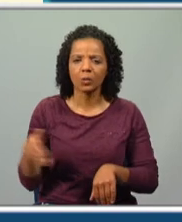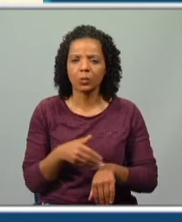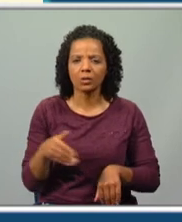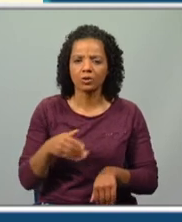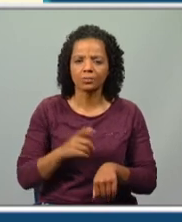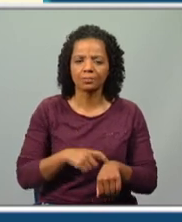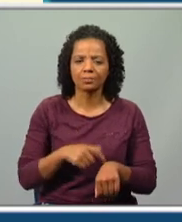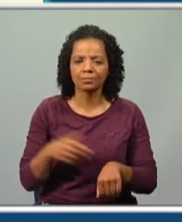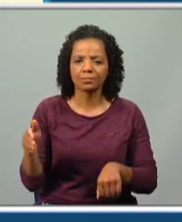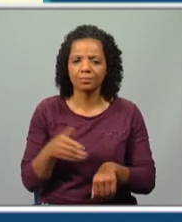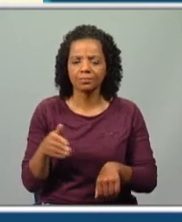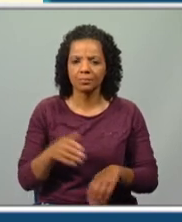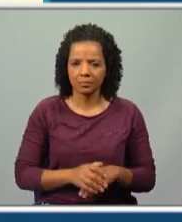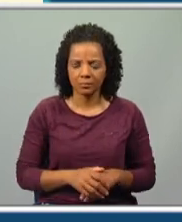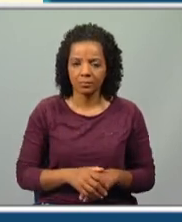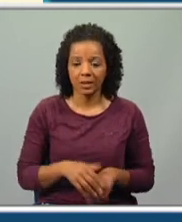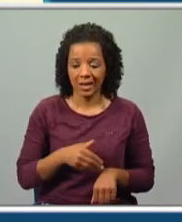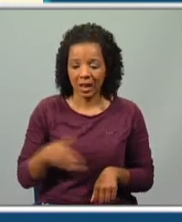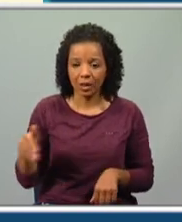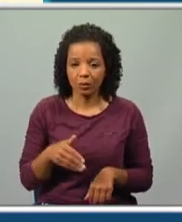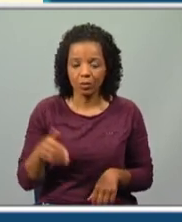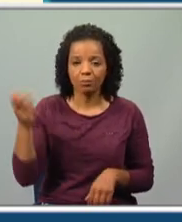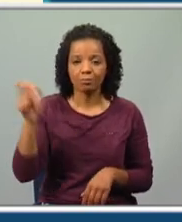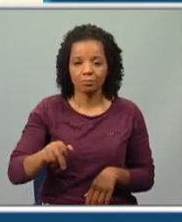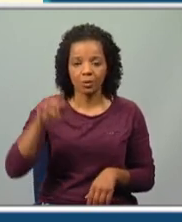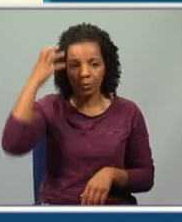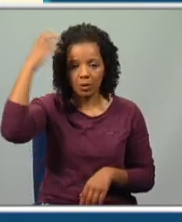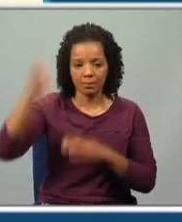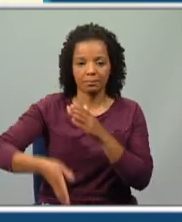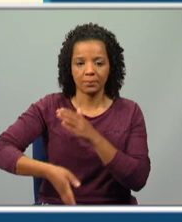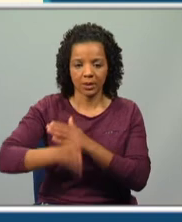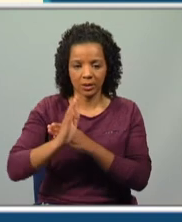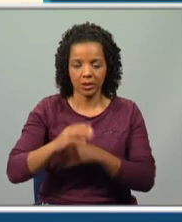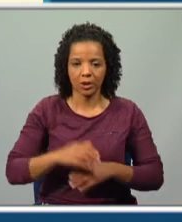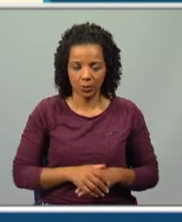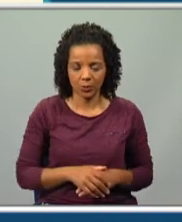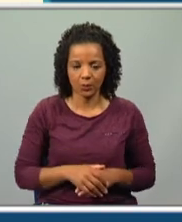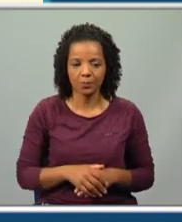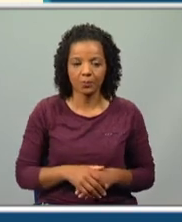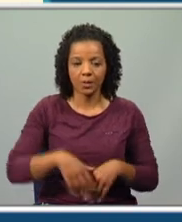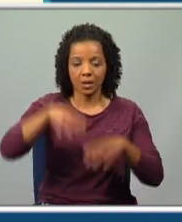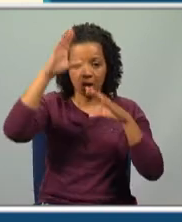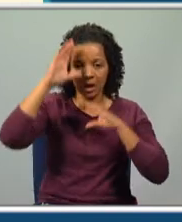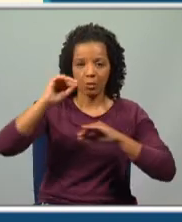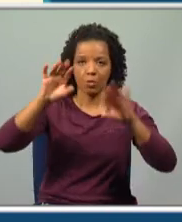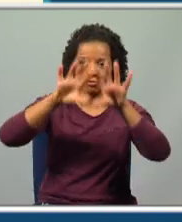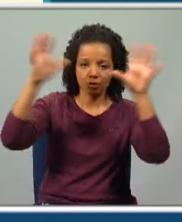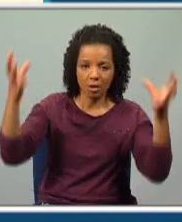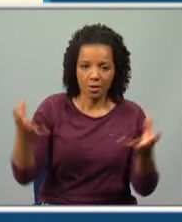em relação ao momento em que o rei partiu. Repara, quais são essas referências? A lua cheia